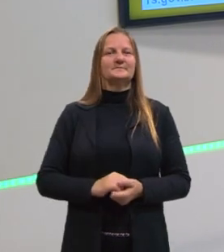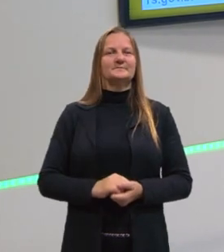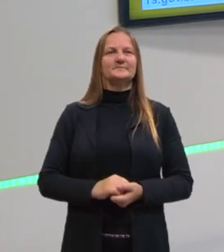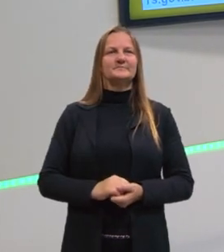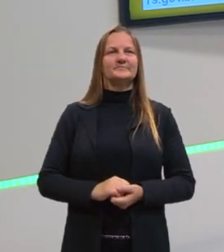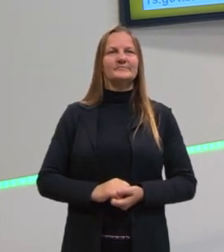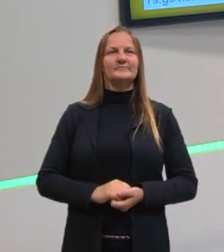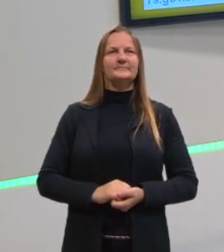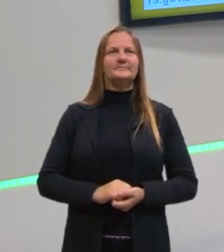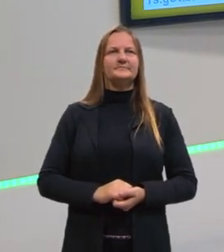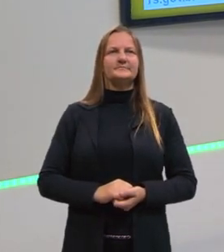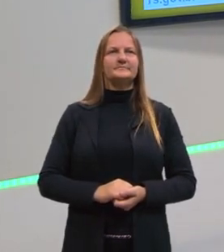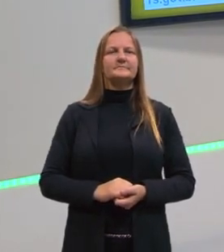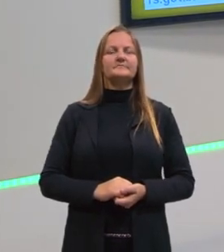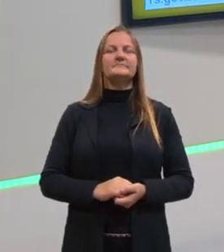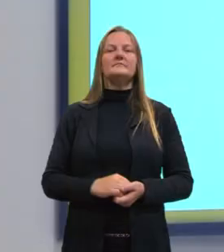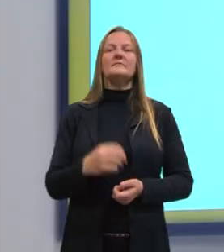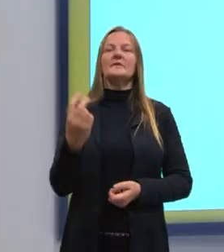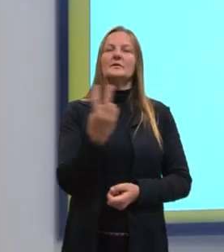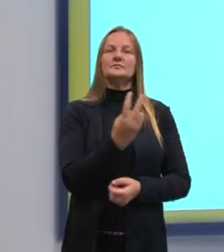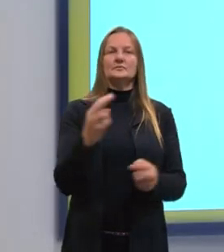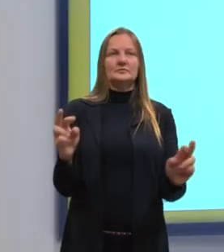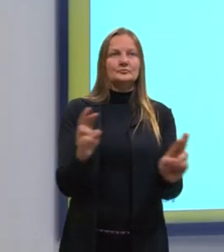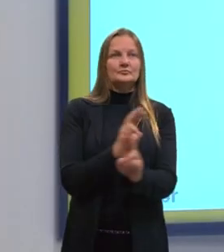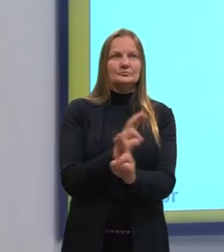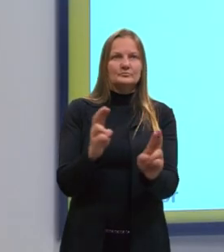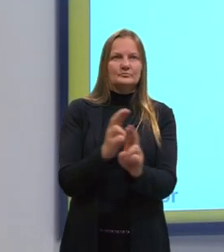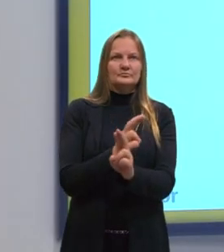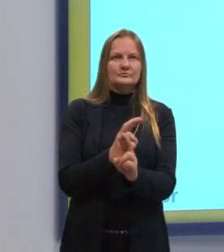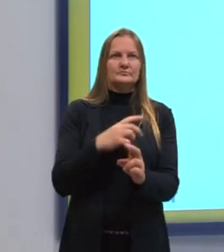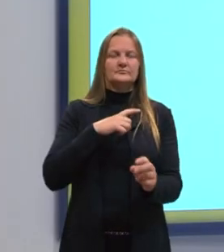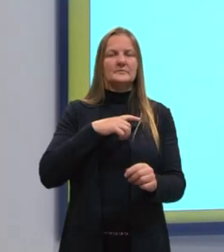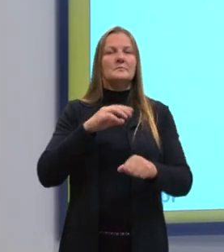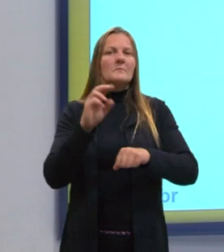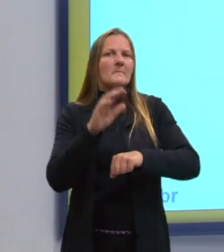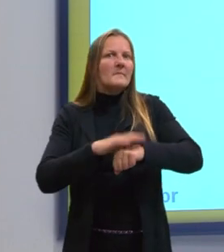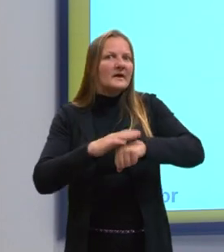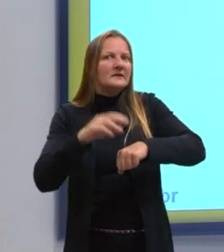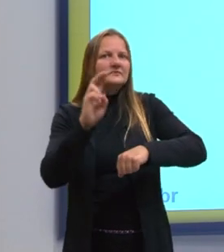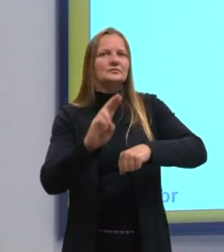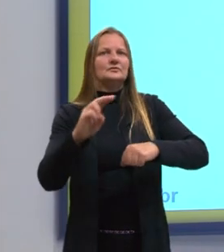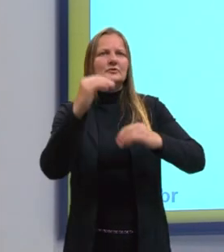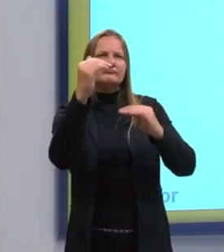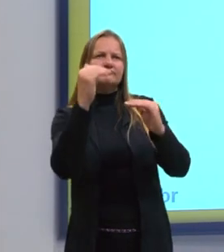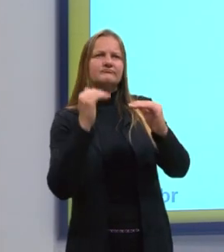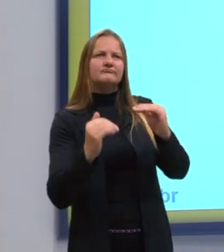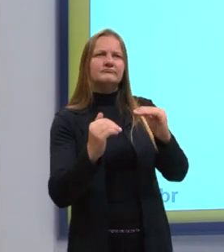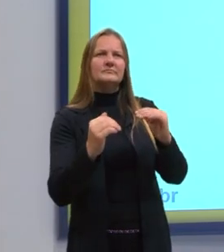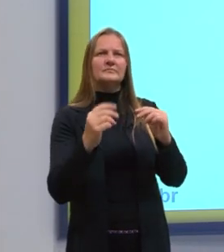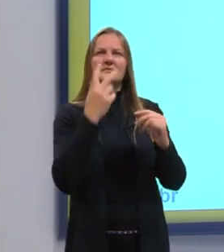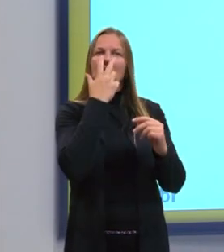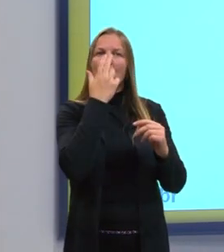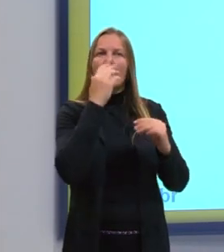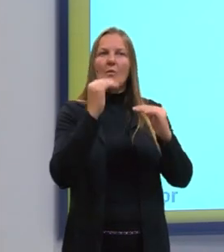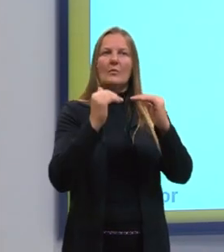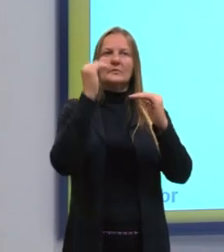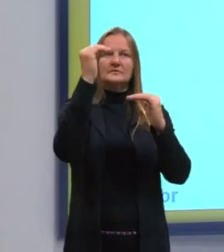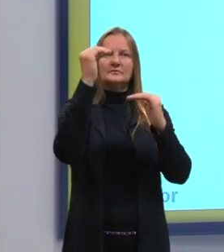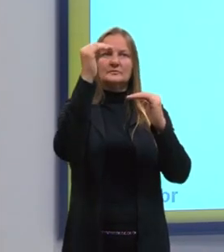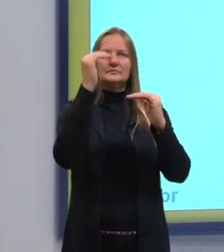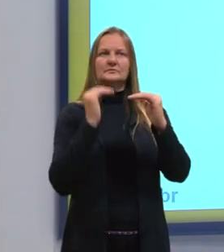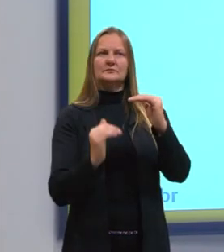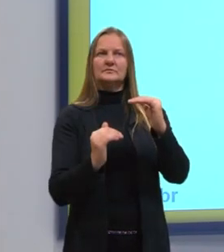Tá? Então, entre essas duas relações aqui, a gente acaba usando mais essa aqui de baixo. Vejam que elas são iguais, tá, gente? A única